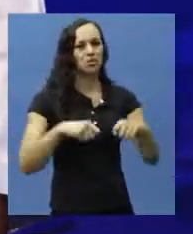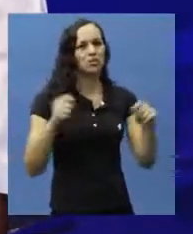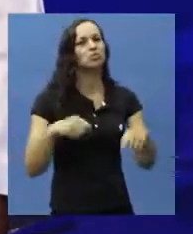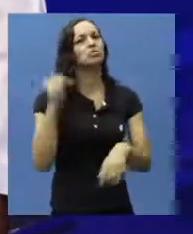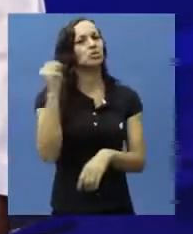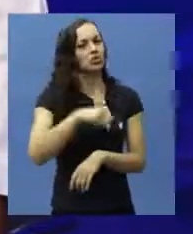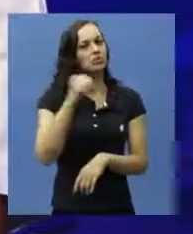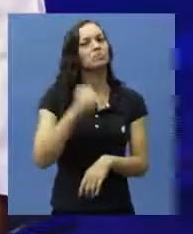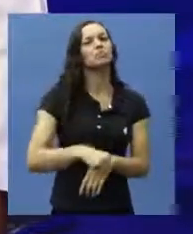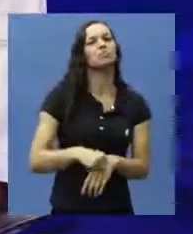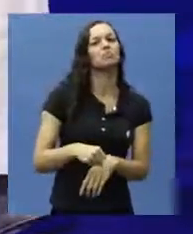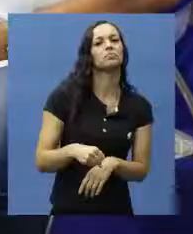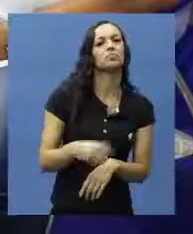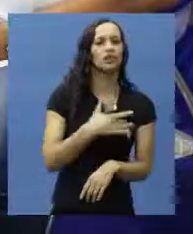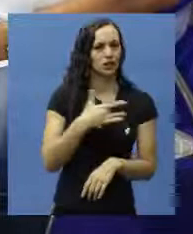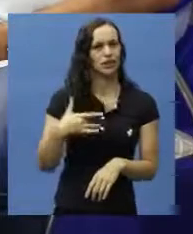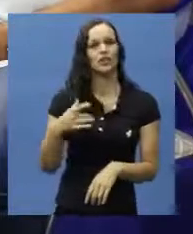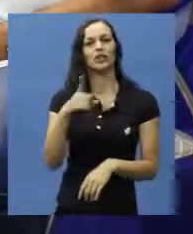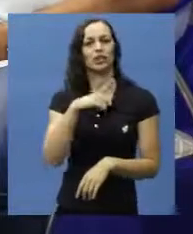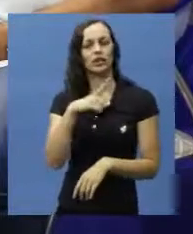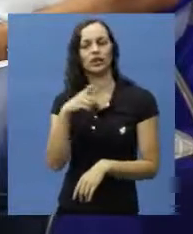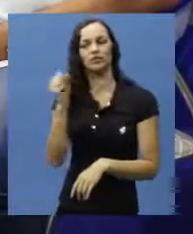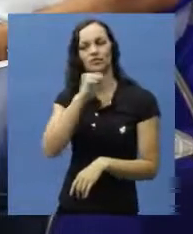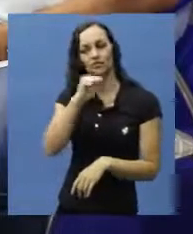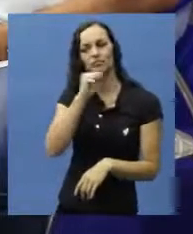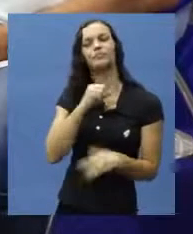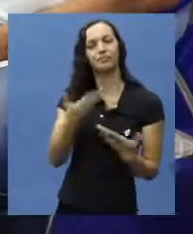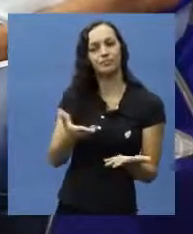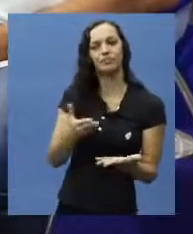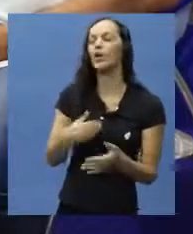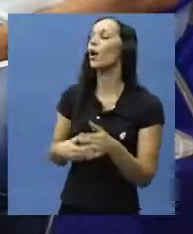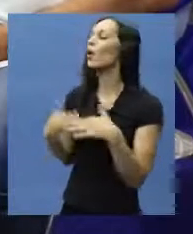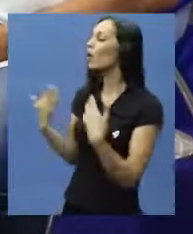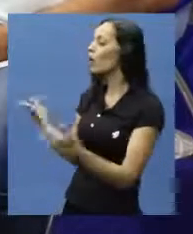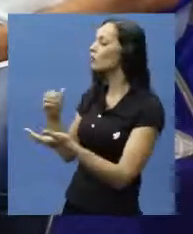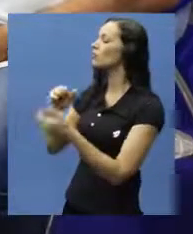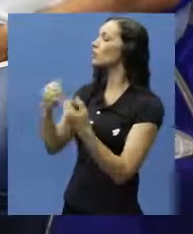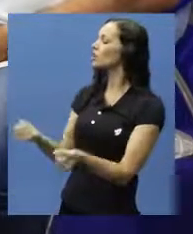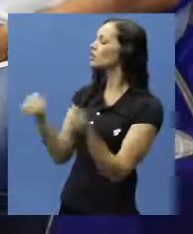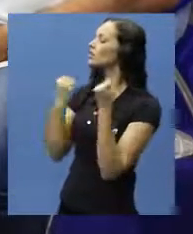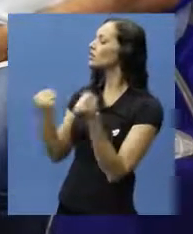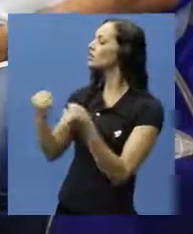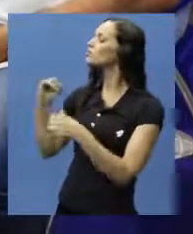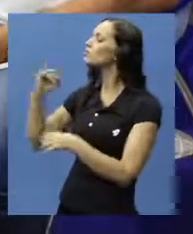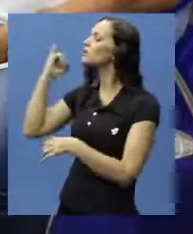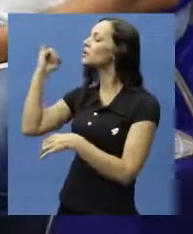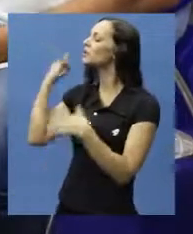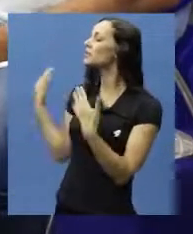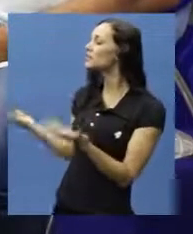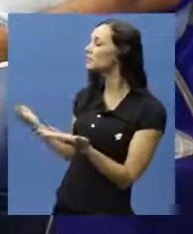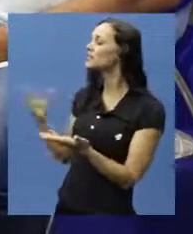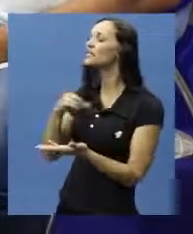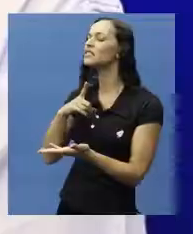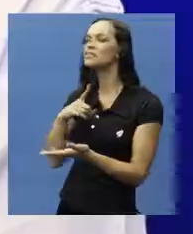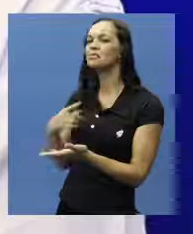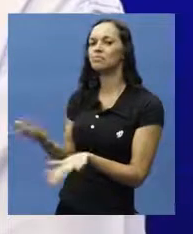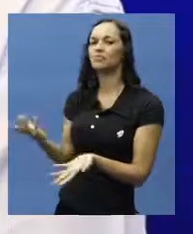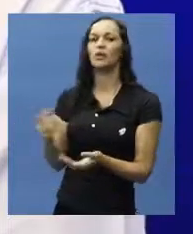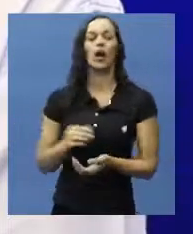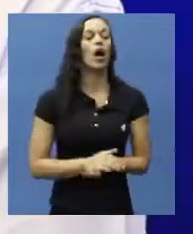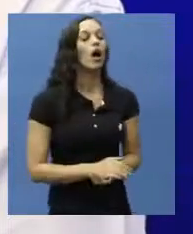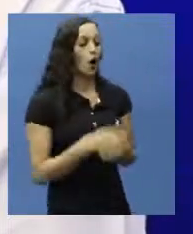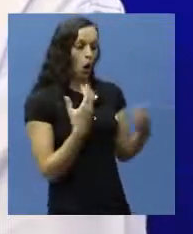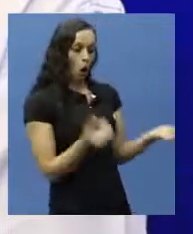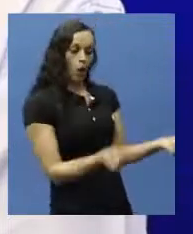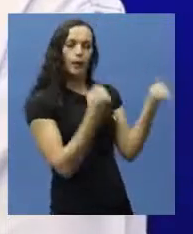é possível envelhecer, sim, com saúde. Professor, e qual a importância do exercício físico no processo de envelhecimento humano? Bem, o exercício físico